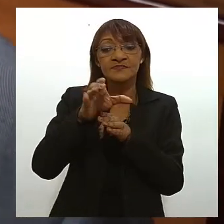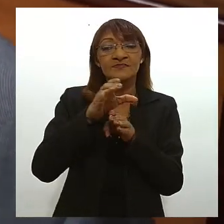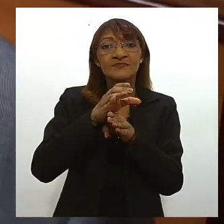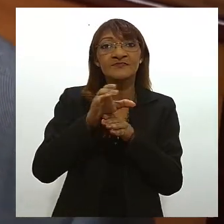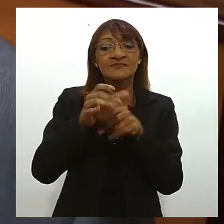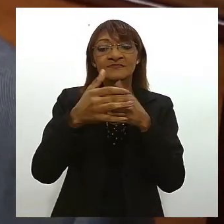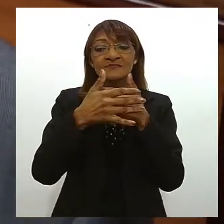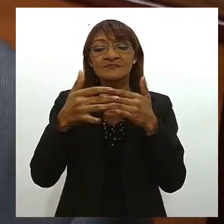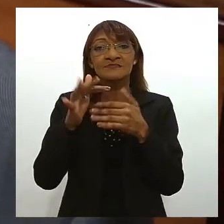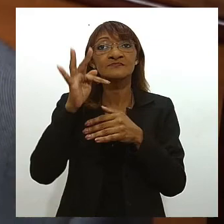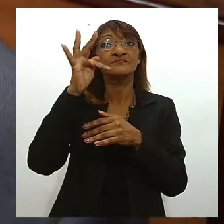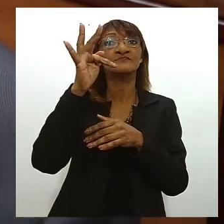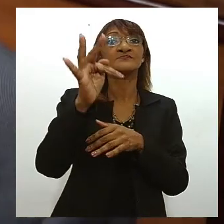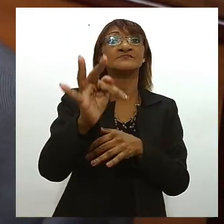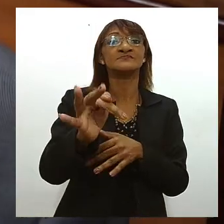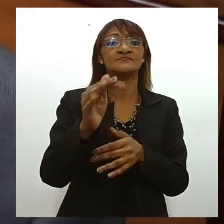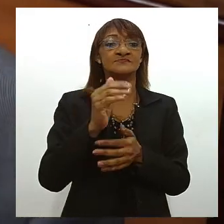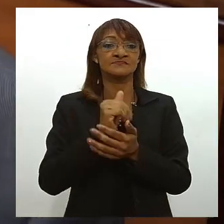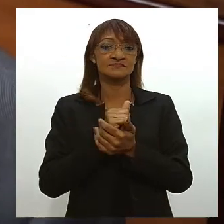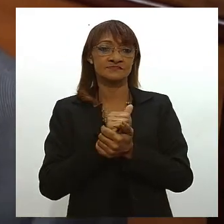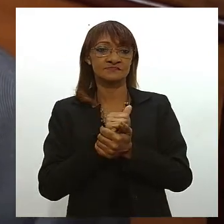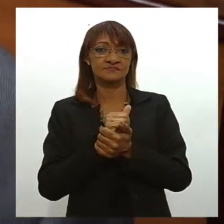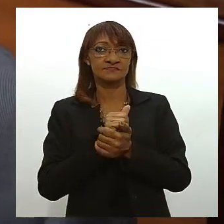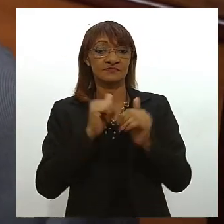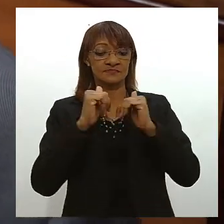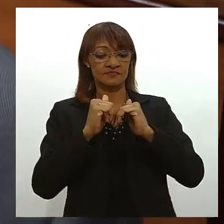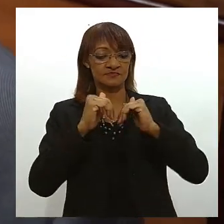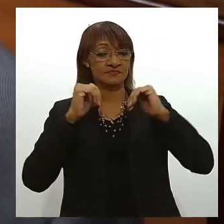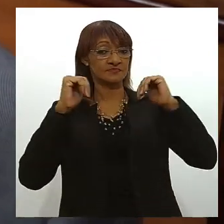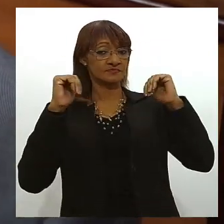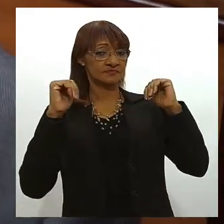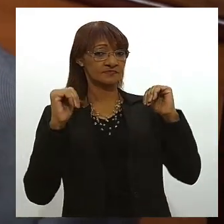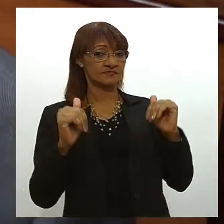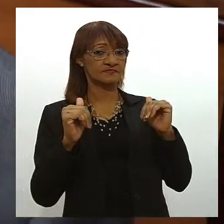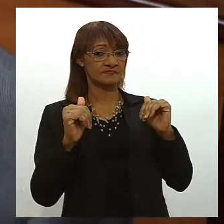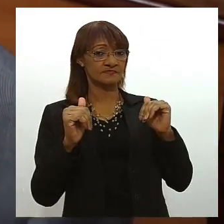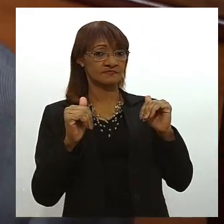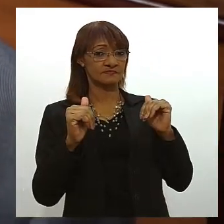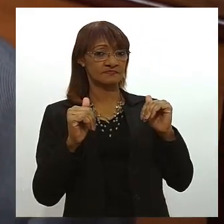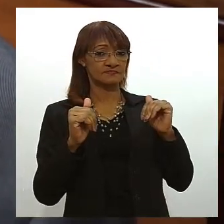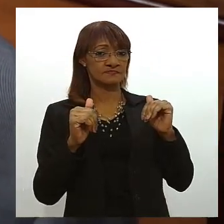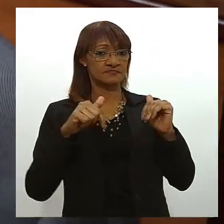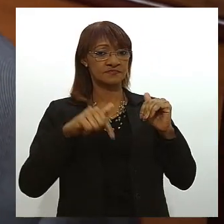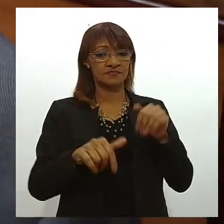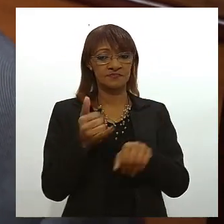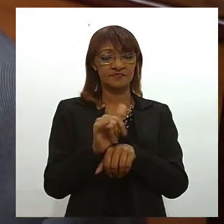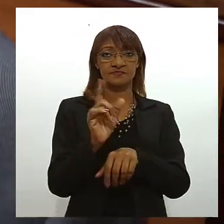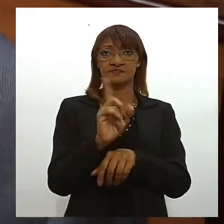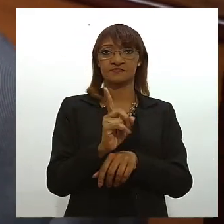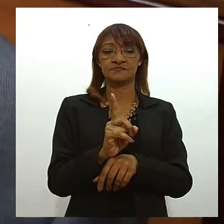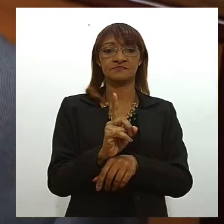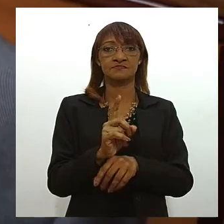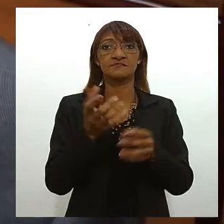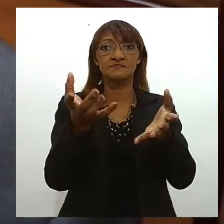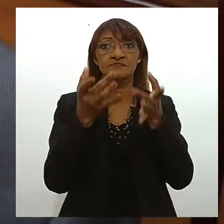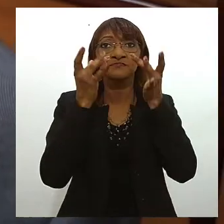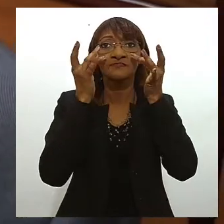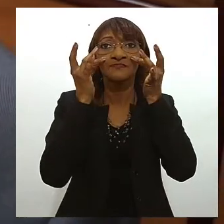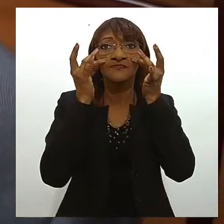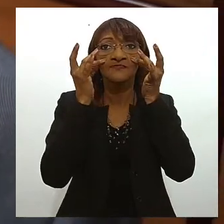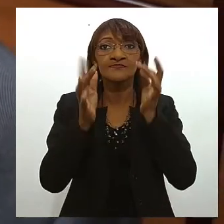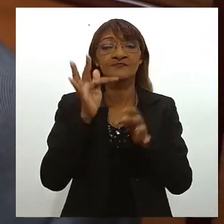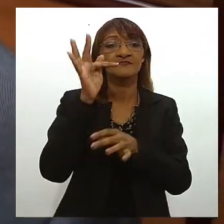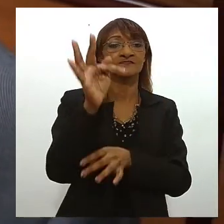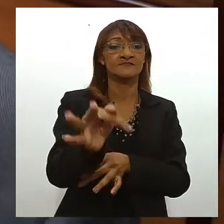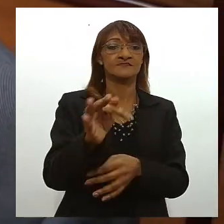são dados importantes que não podem ser misturados ninguém daqui para cobrar passado é ninguém nós temos aqui para ver uma direção para o nosso estado